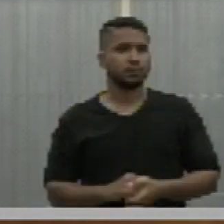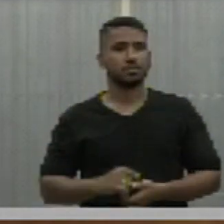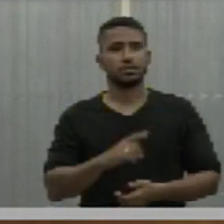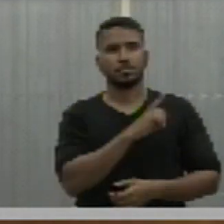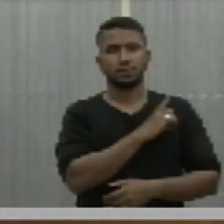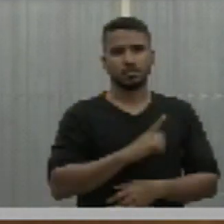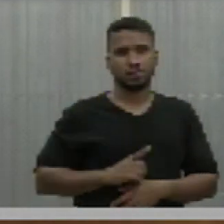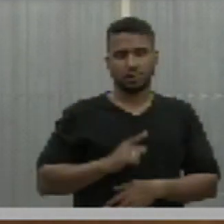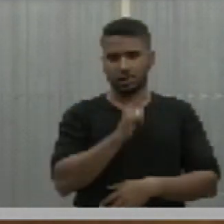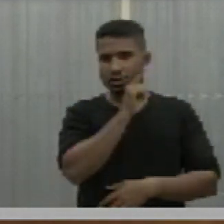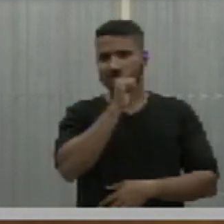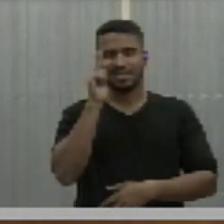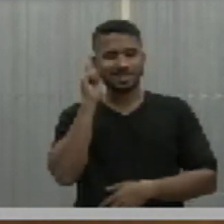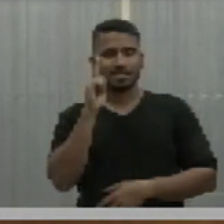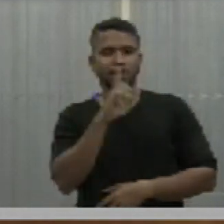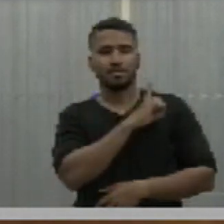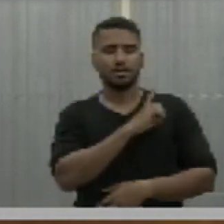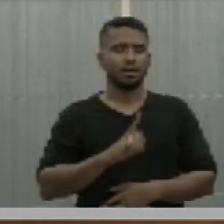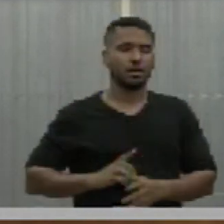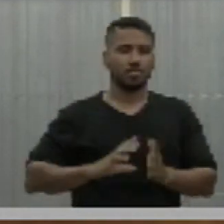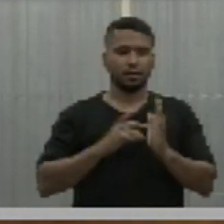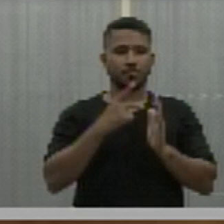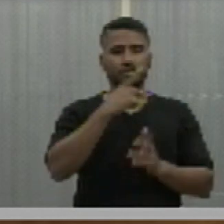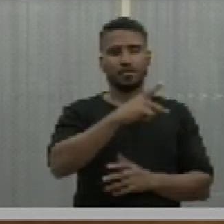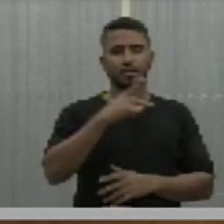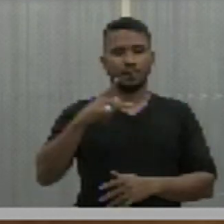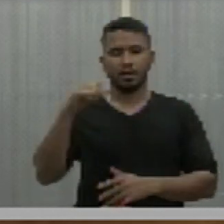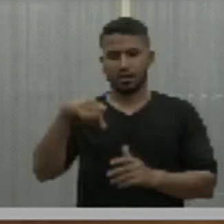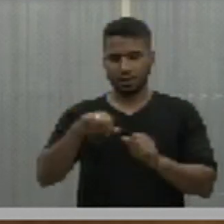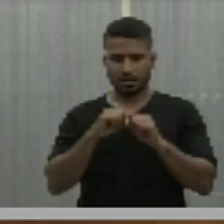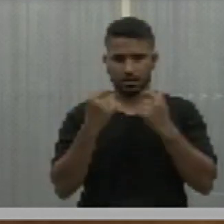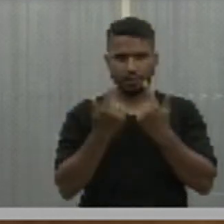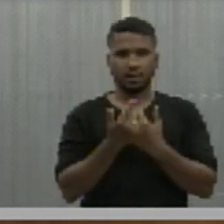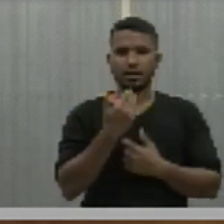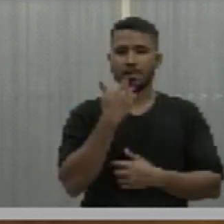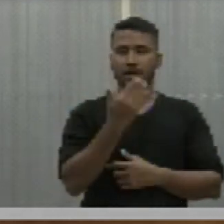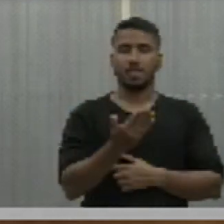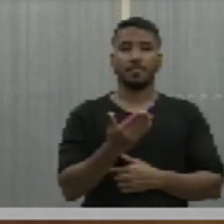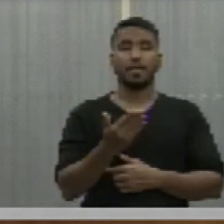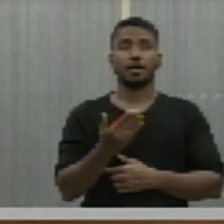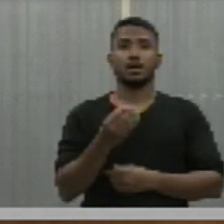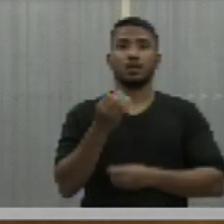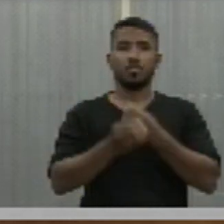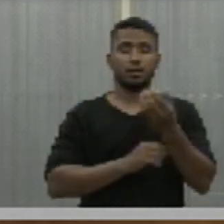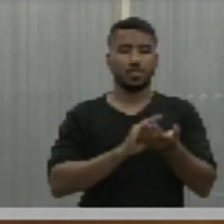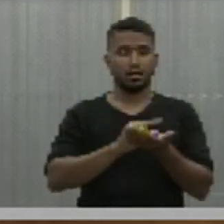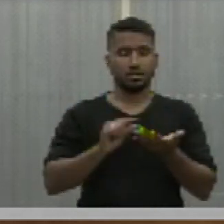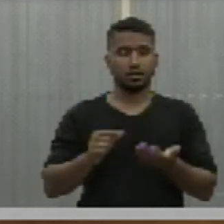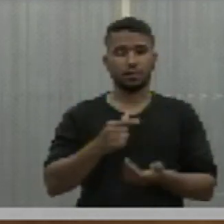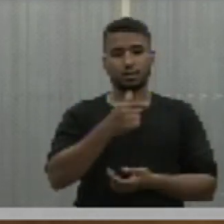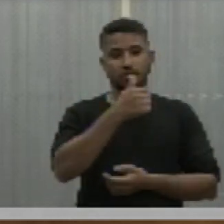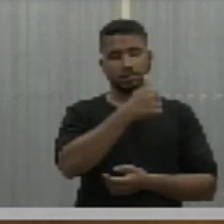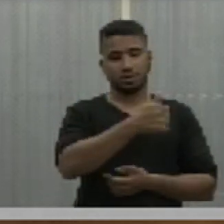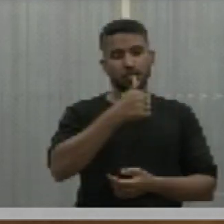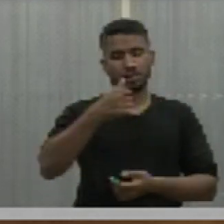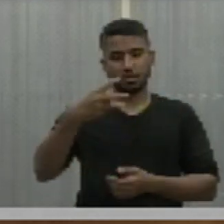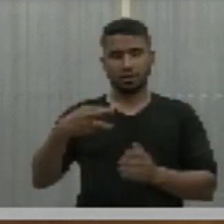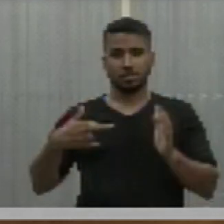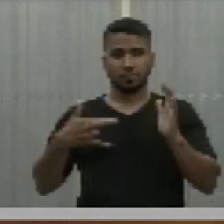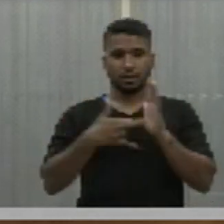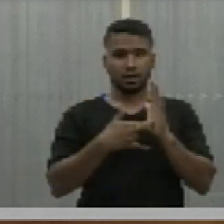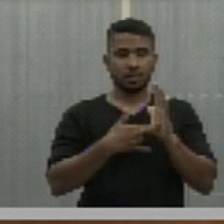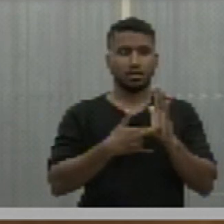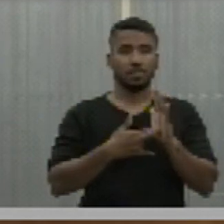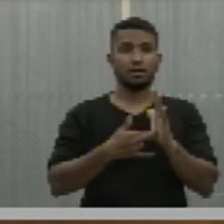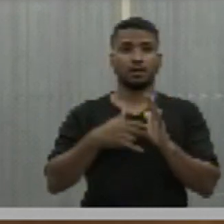Graciela Monsanto, deputada estadual do PP, com assento nesta casa legislativa, vem para a vassalência no floco do artigo 113 do regimento interno da